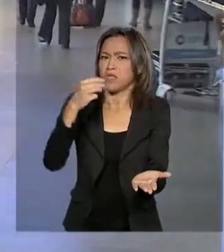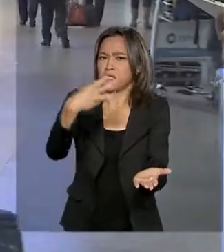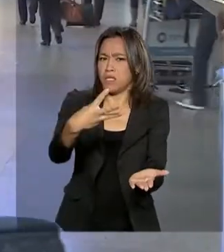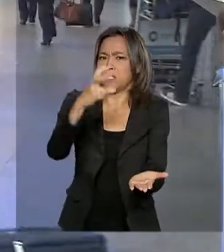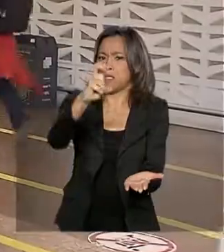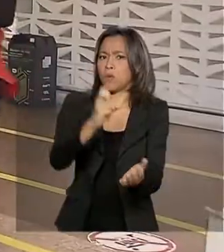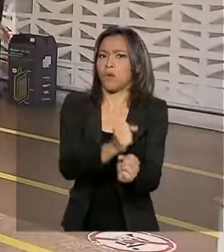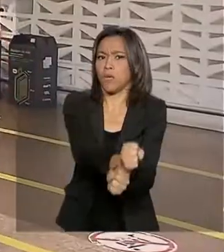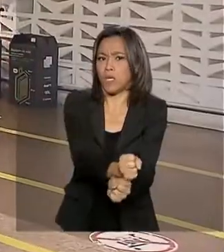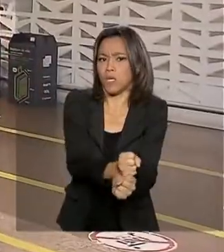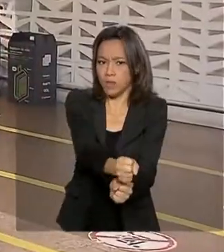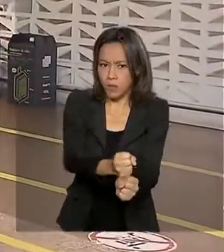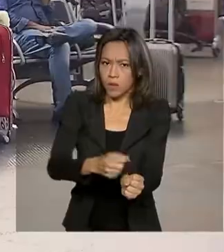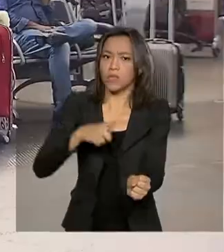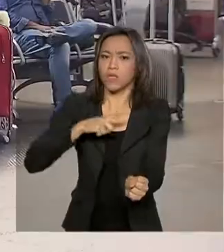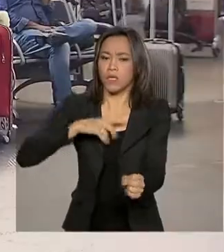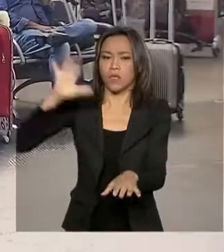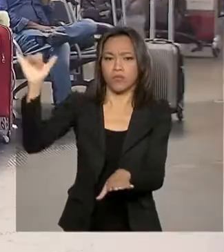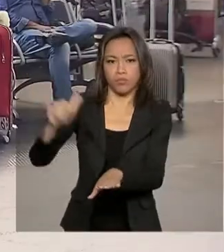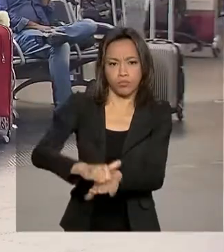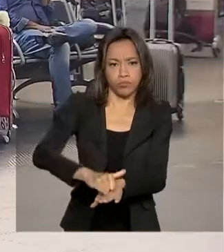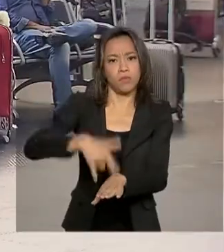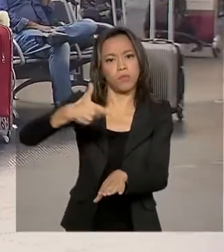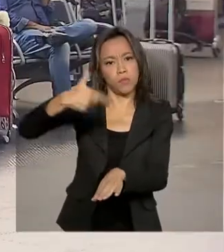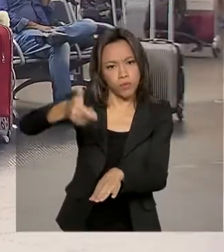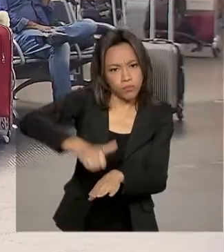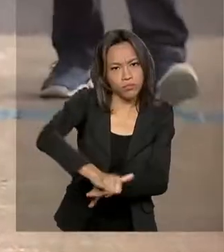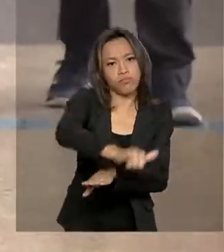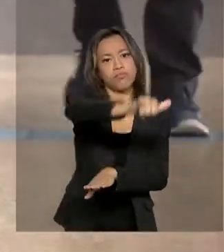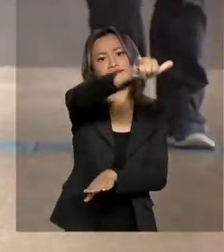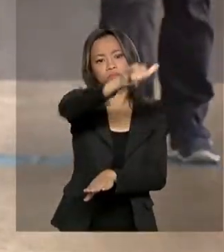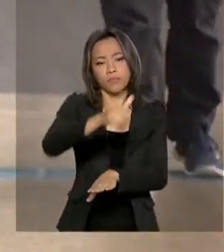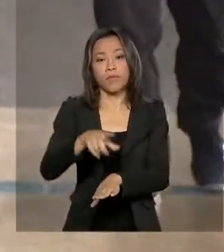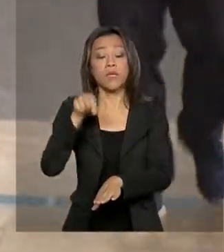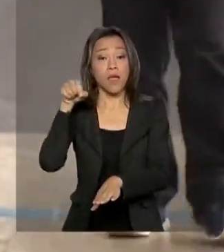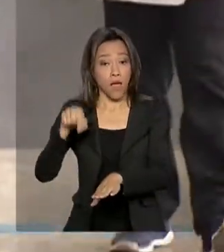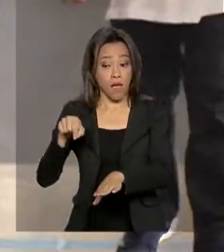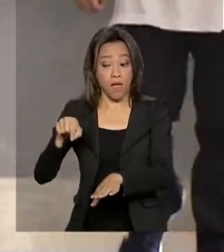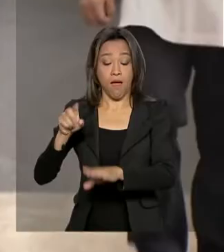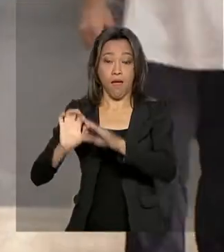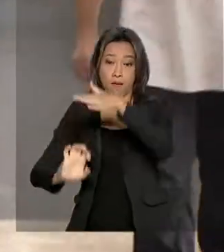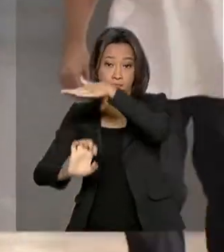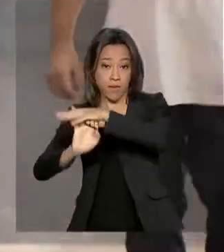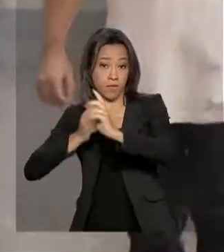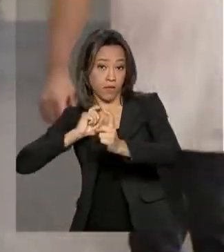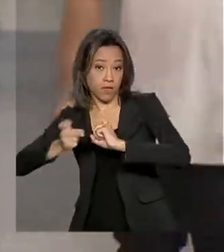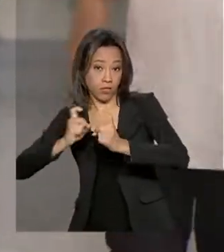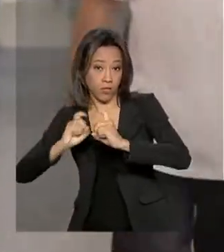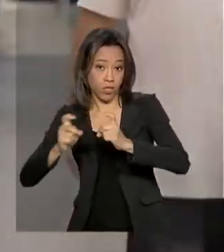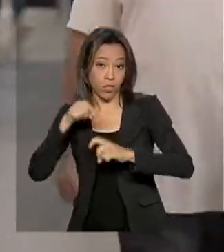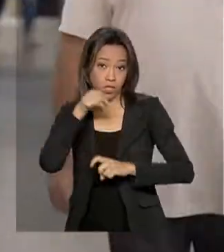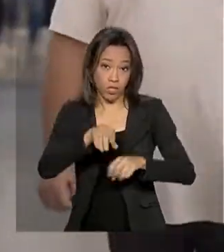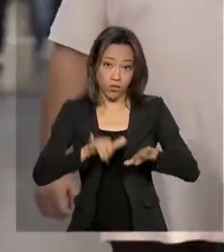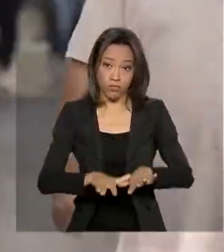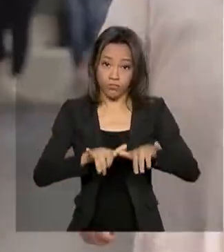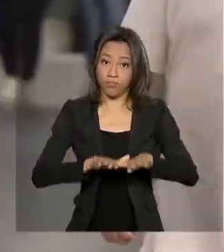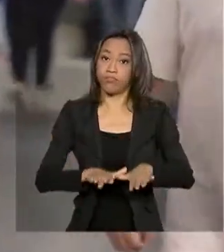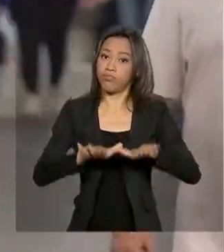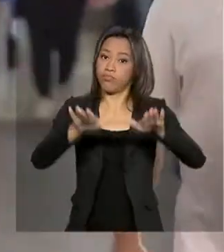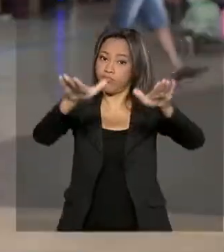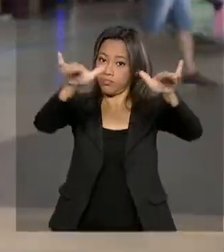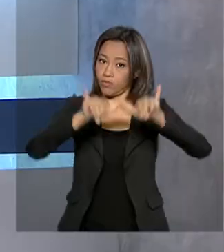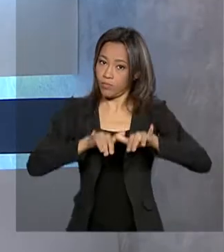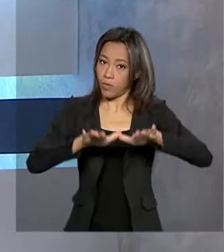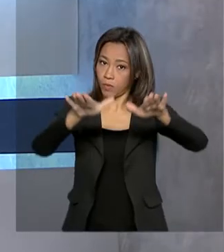considerou o número de embarques e desembarques. Segundo a concessionária que administra o aeroporto, a meta para 2020 é